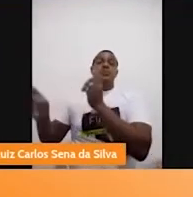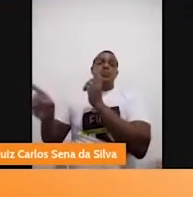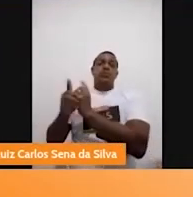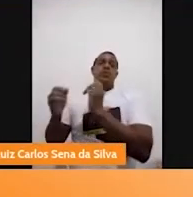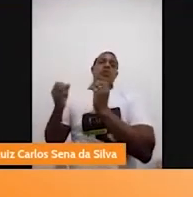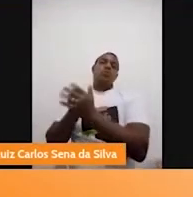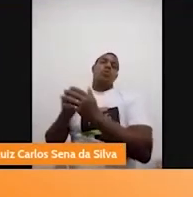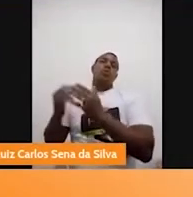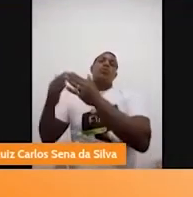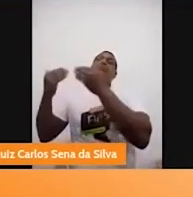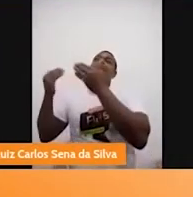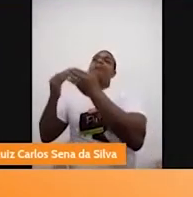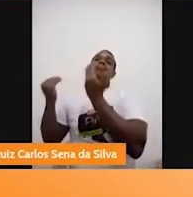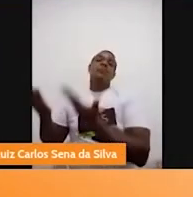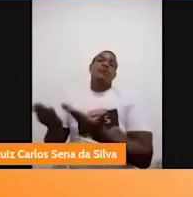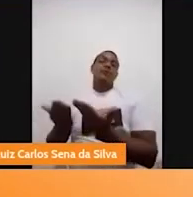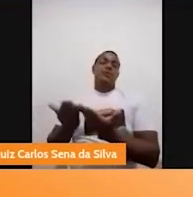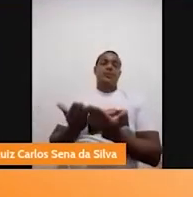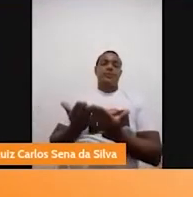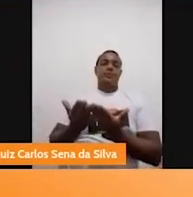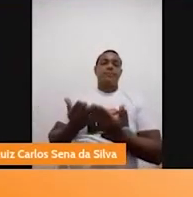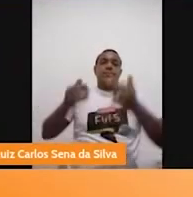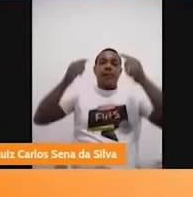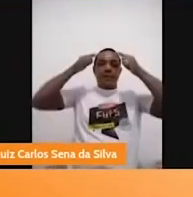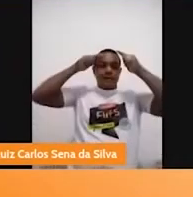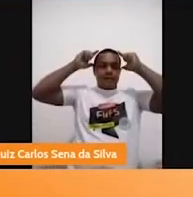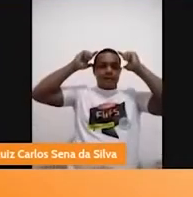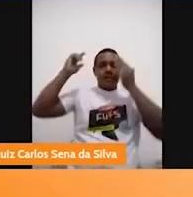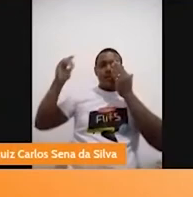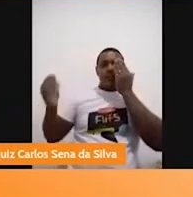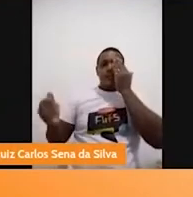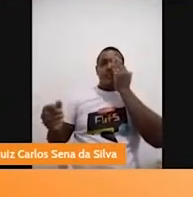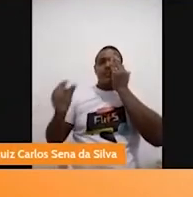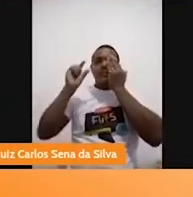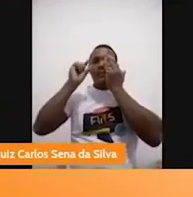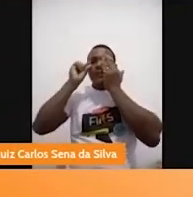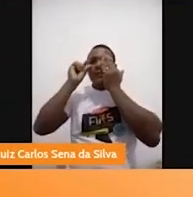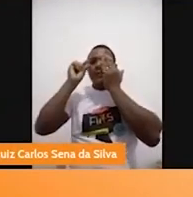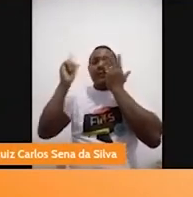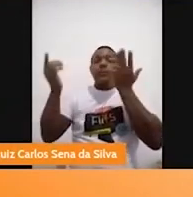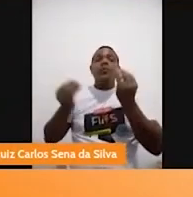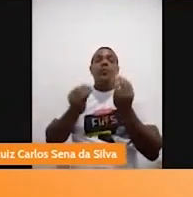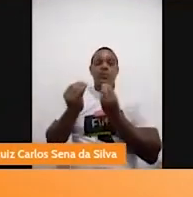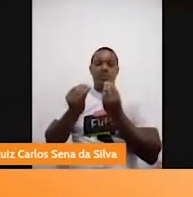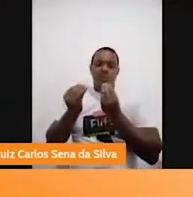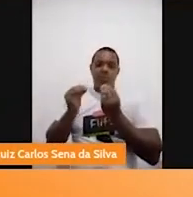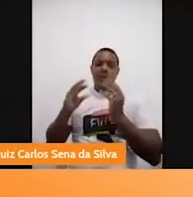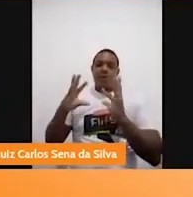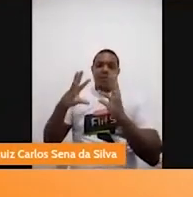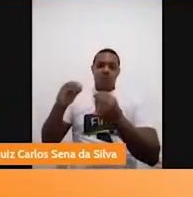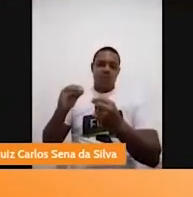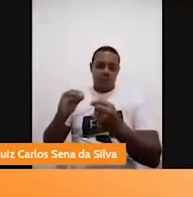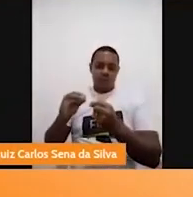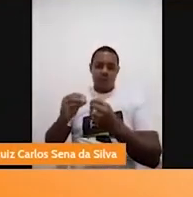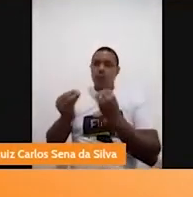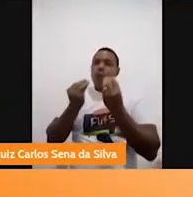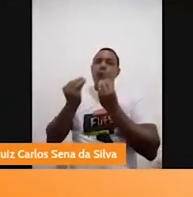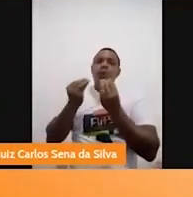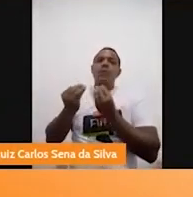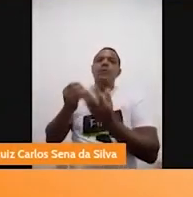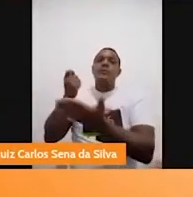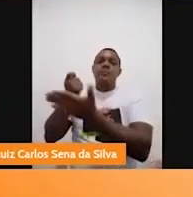pedir esse livrinho, Princesa do Olímpio de Sousa, Ricardo? Fala aí para a gente. Para todo mundo que está na live. Fala, fala o céu. Como adquirir esse livro?